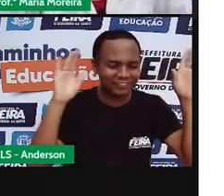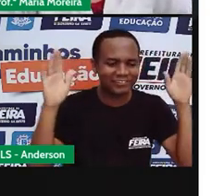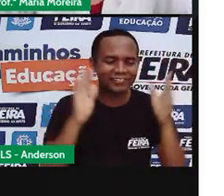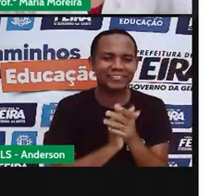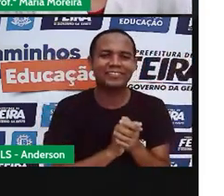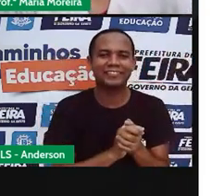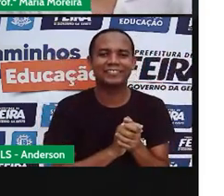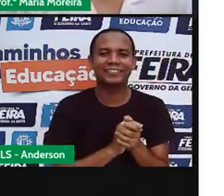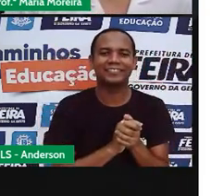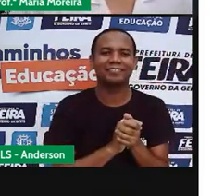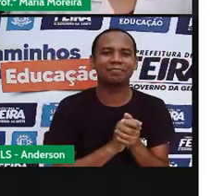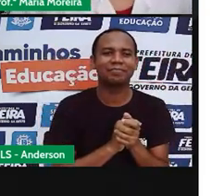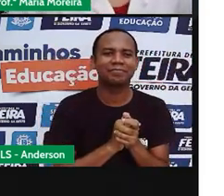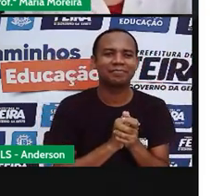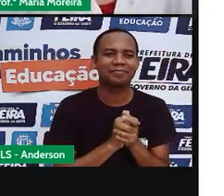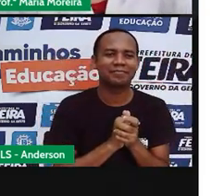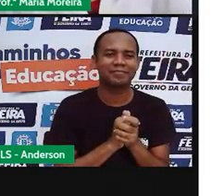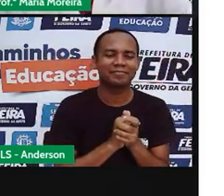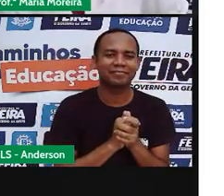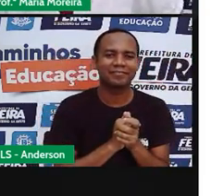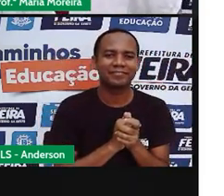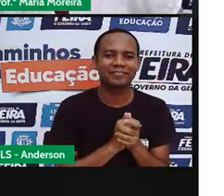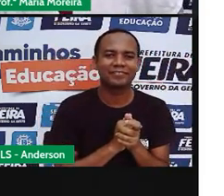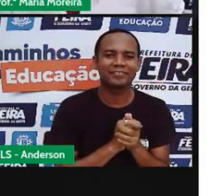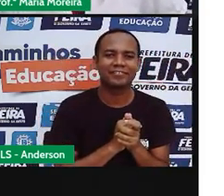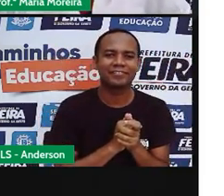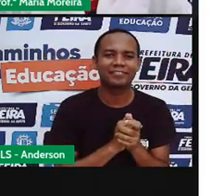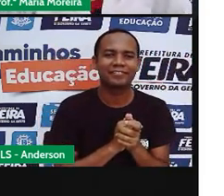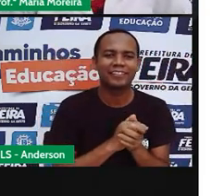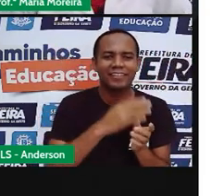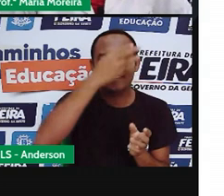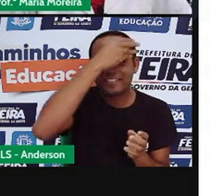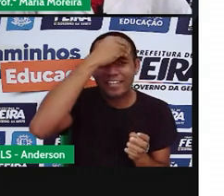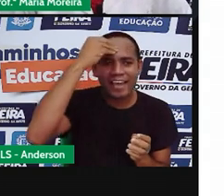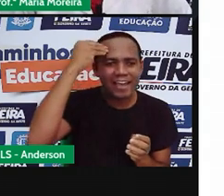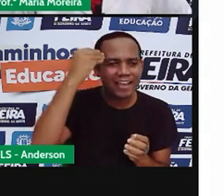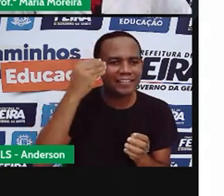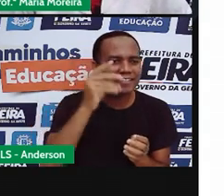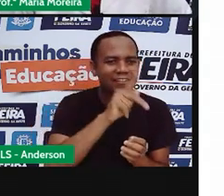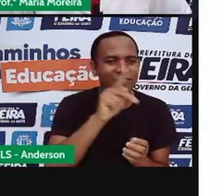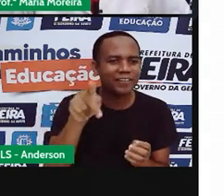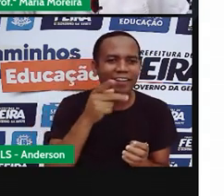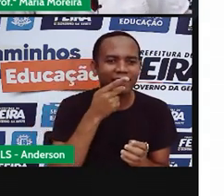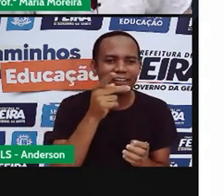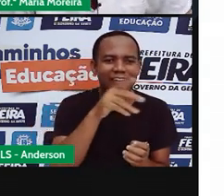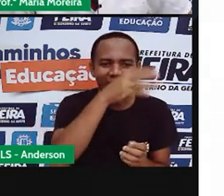Que vocês ainda iriam. Mas a gente já assistiu essa aula de segunda-feira, porque estamos na quarta.